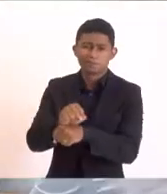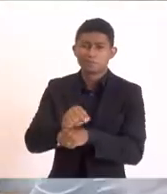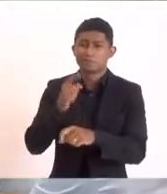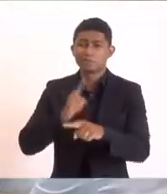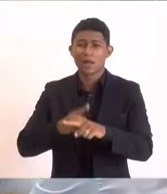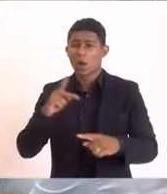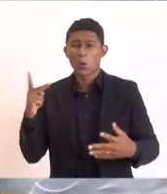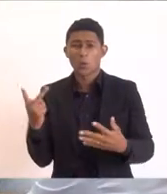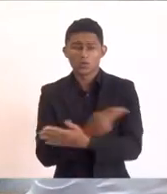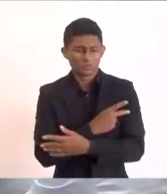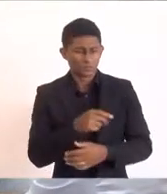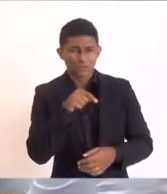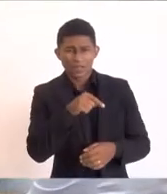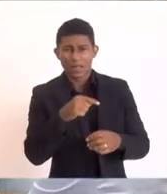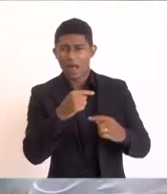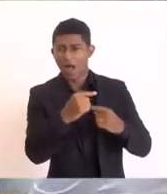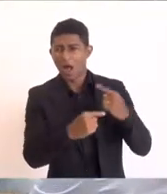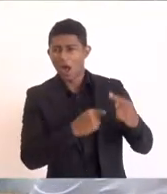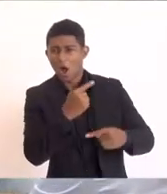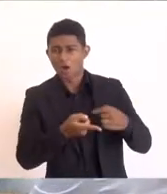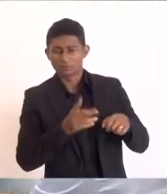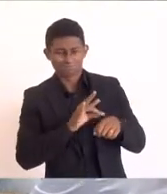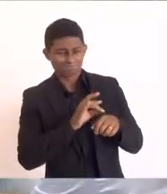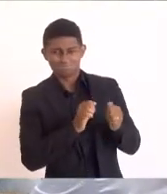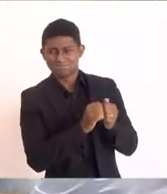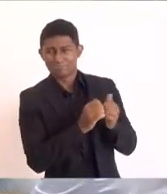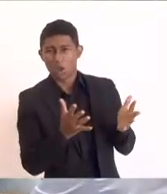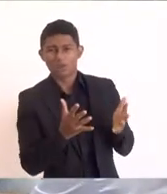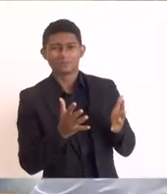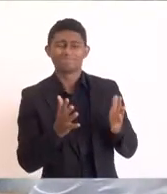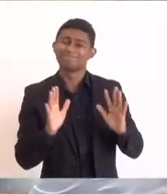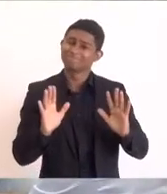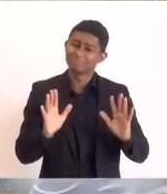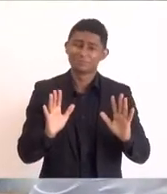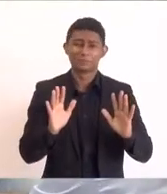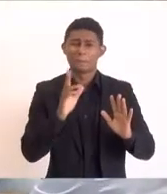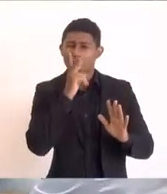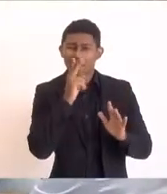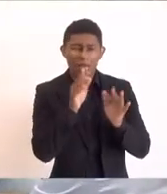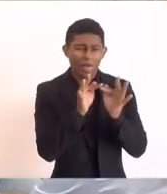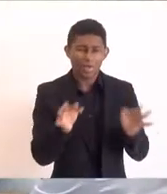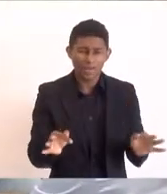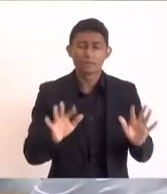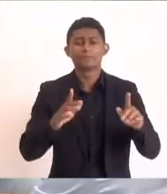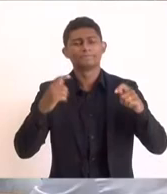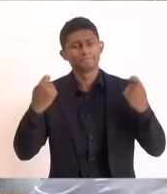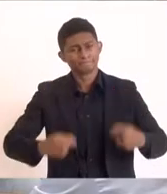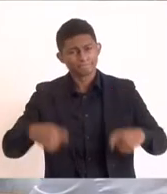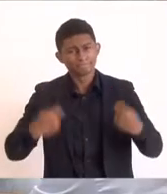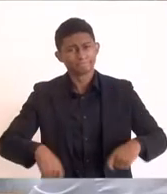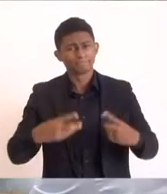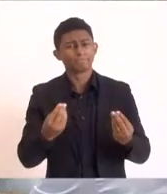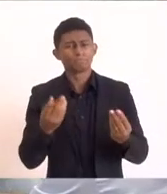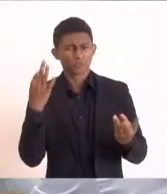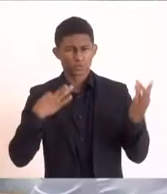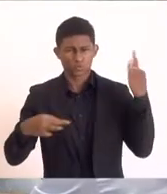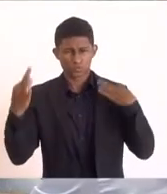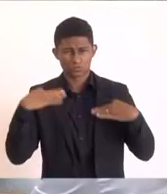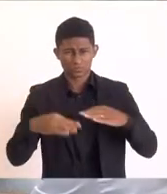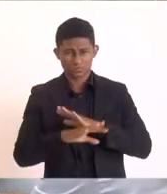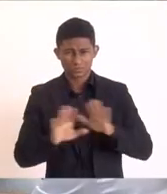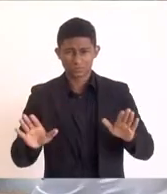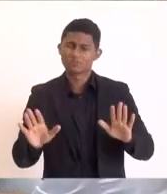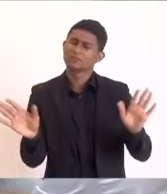quer dizer, são coisas simples, mas são amplamente necessárias, não só para atividade turística, aí eu faço o coro à